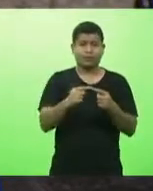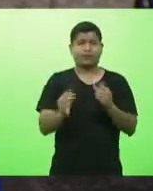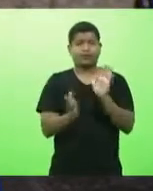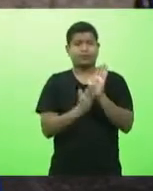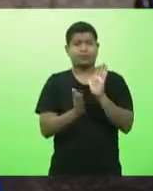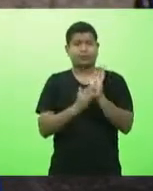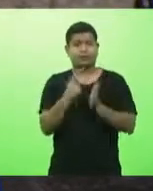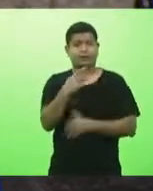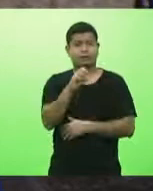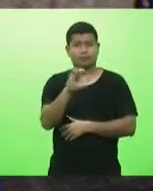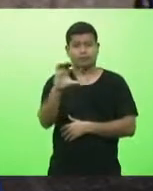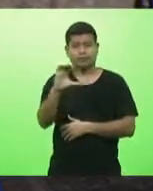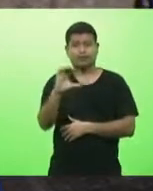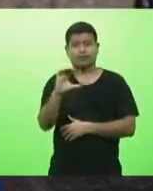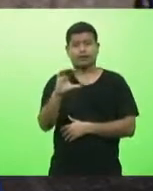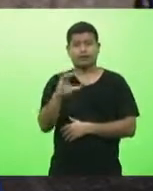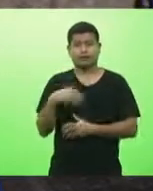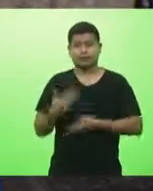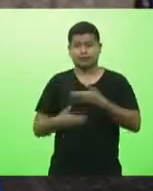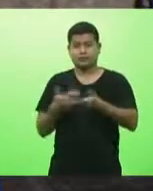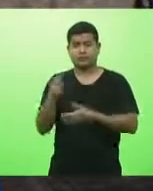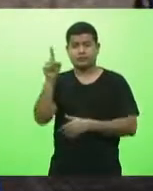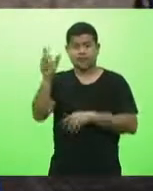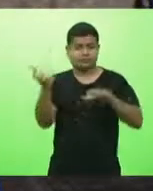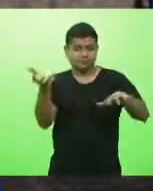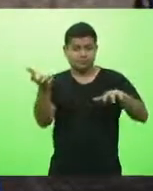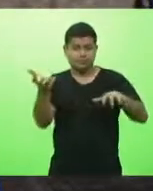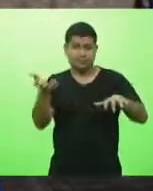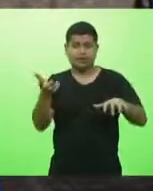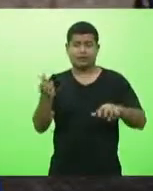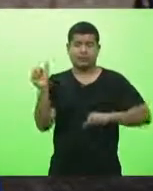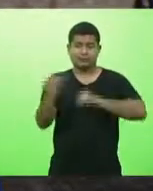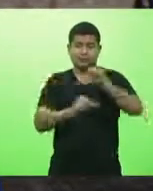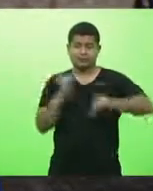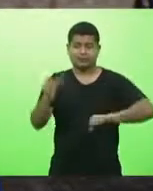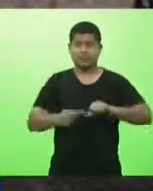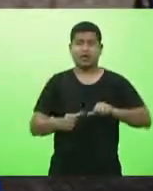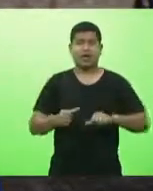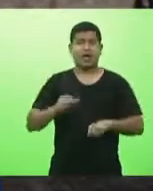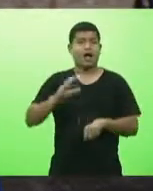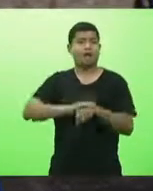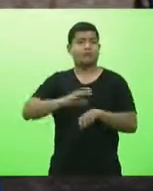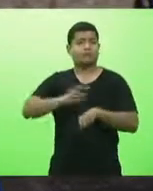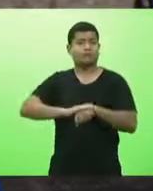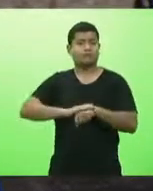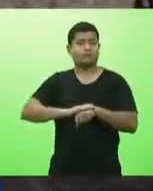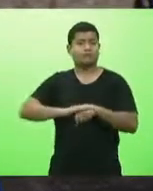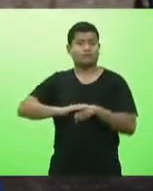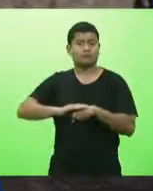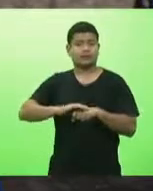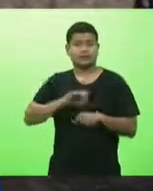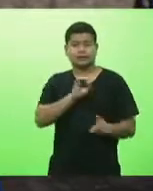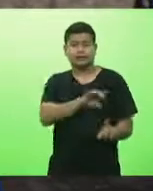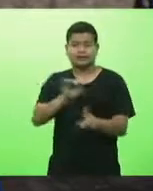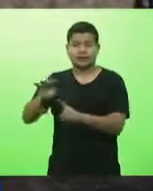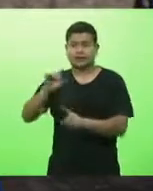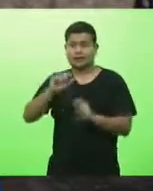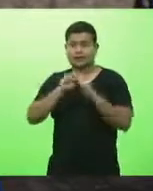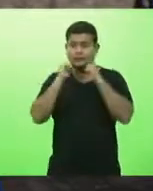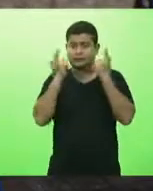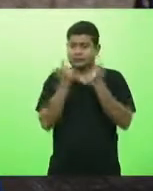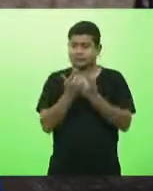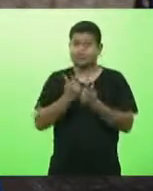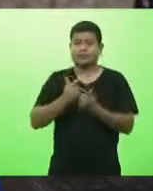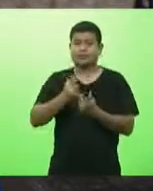Federal ela pretende alterar as competências estaduais o que as assembleias estaduais podem decidir alterando o